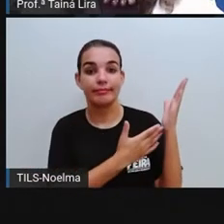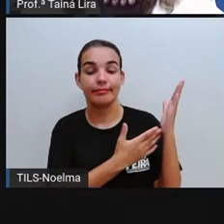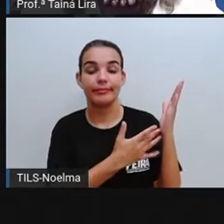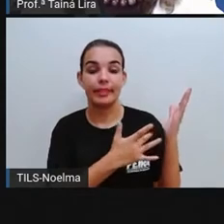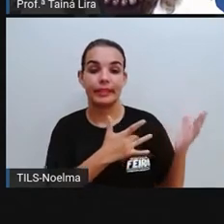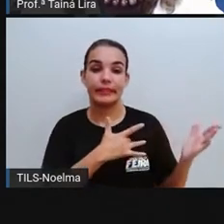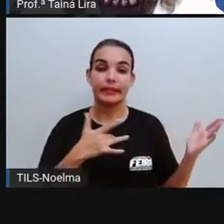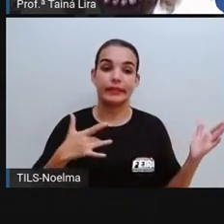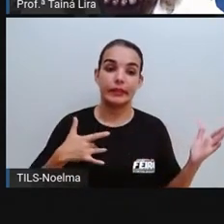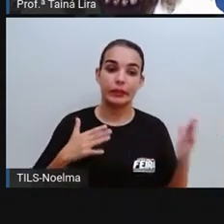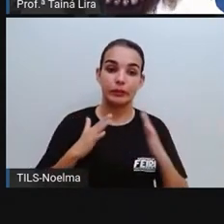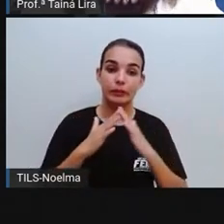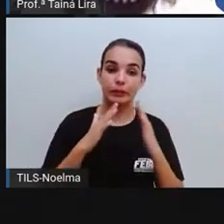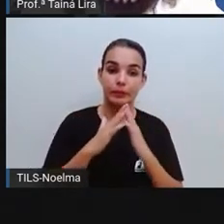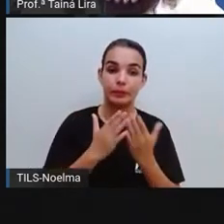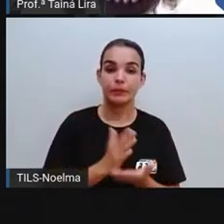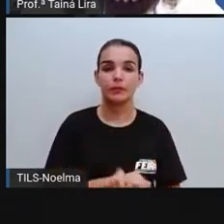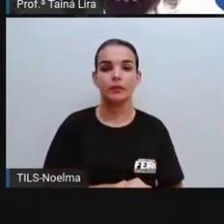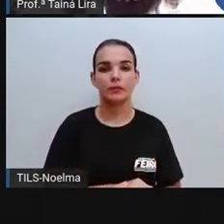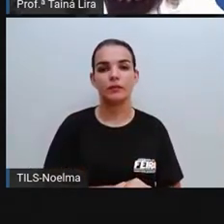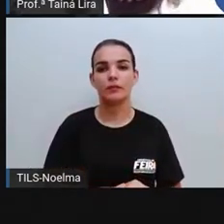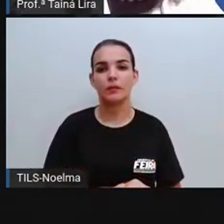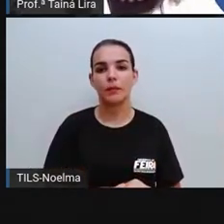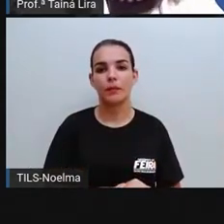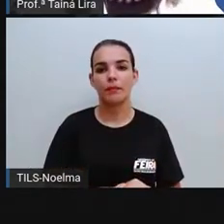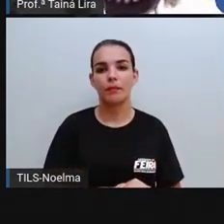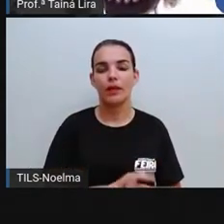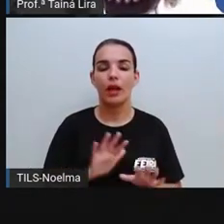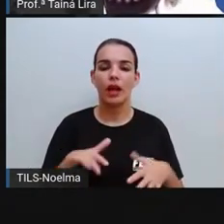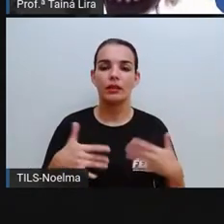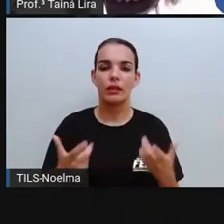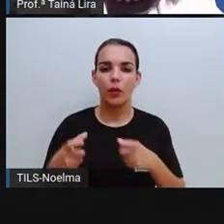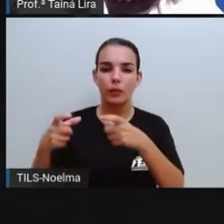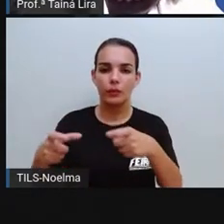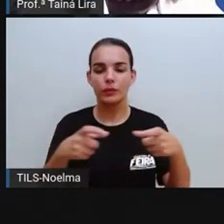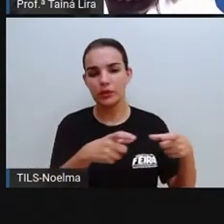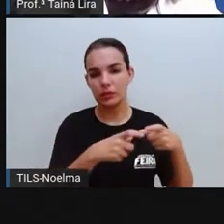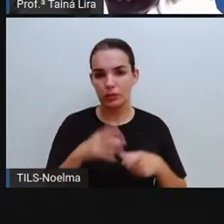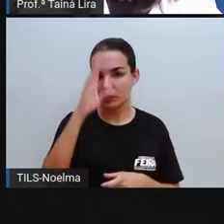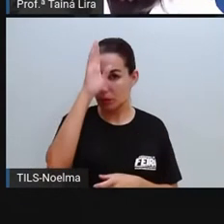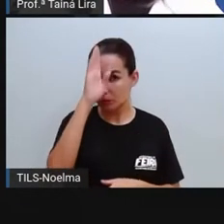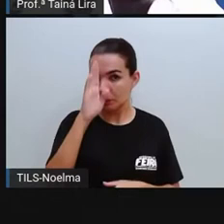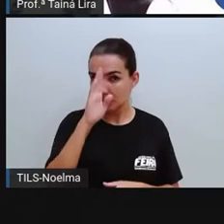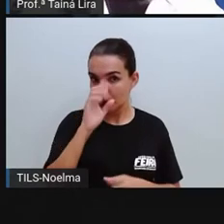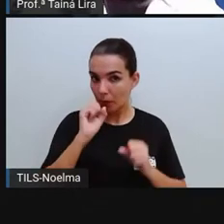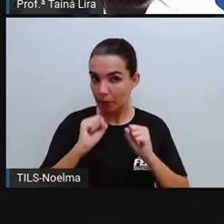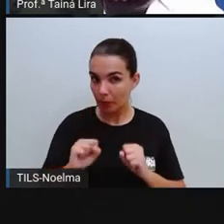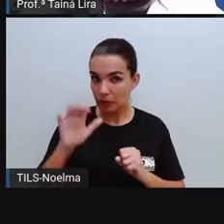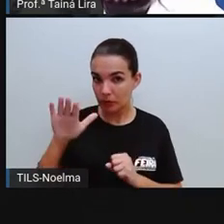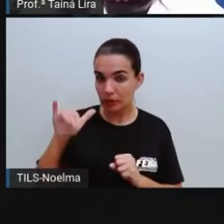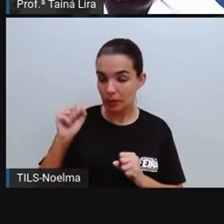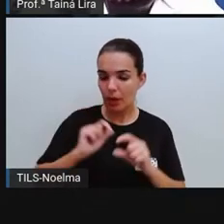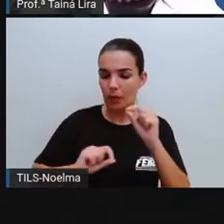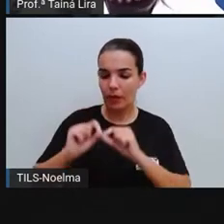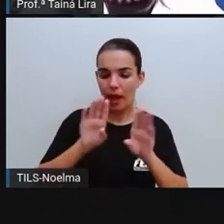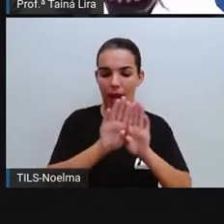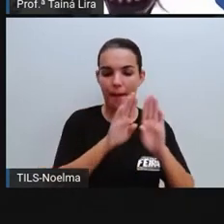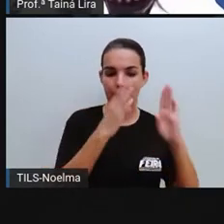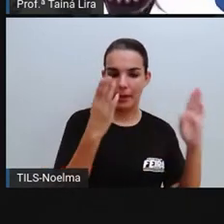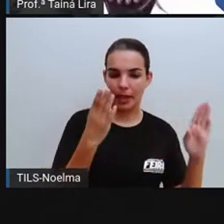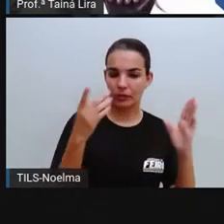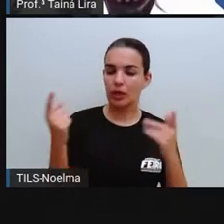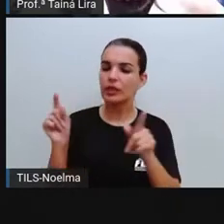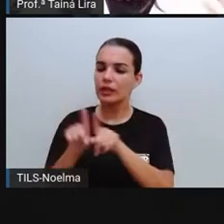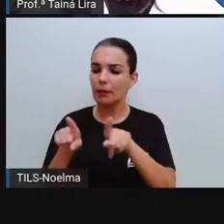os espaços públicos podem ser classificados em abertos e fechados,